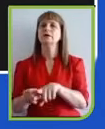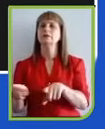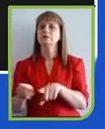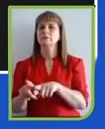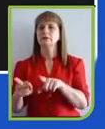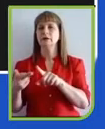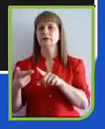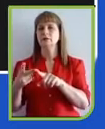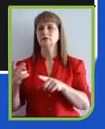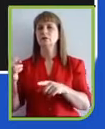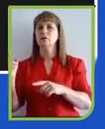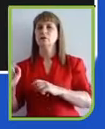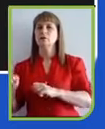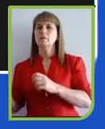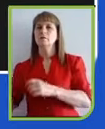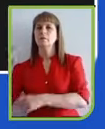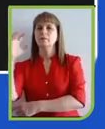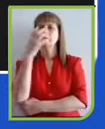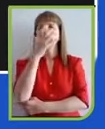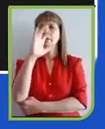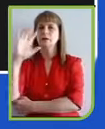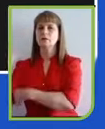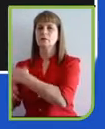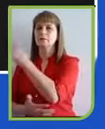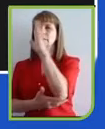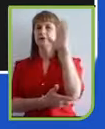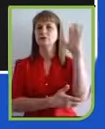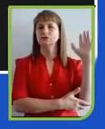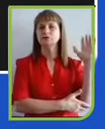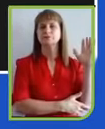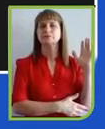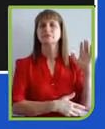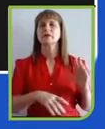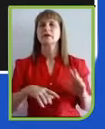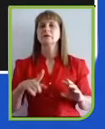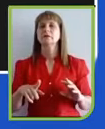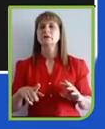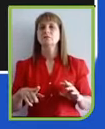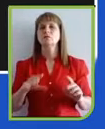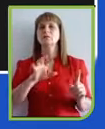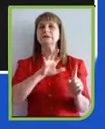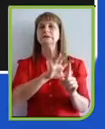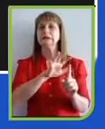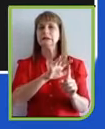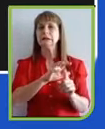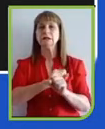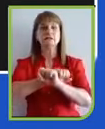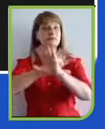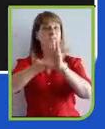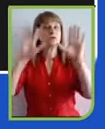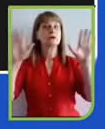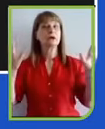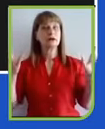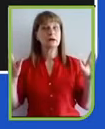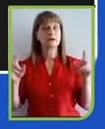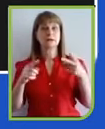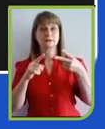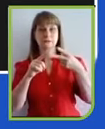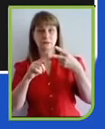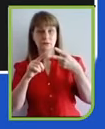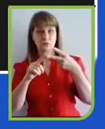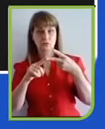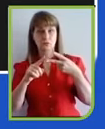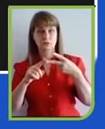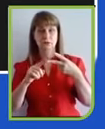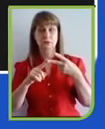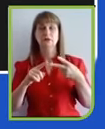tendência é uma tendência que ficou muito clara durante a pandemia e no nosso painel, nos nossos